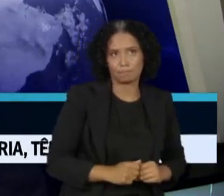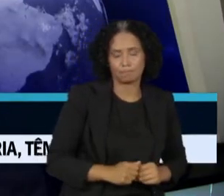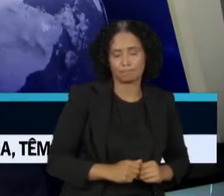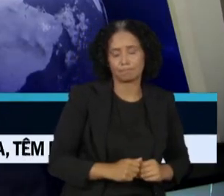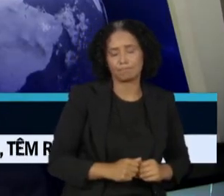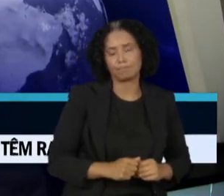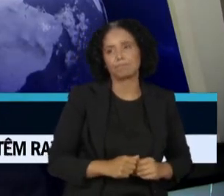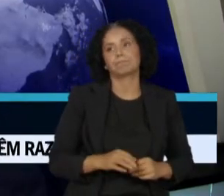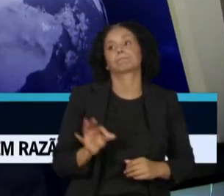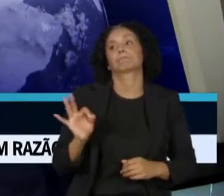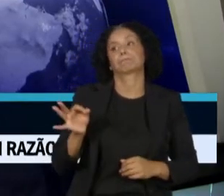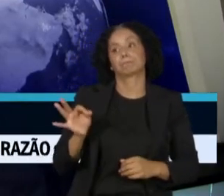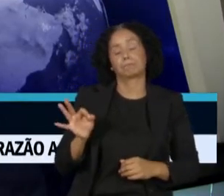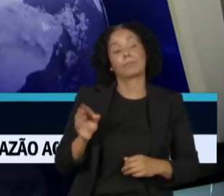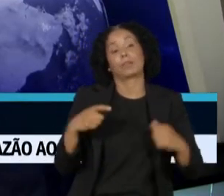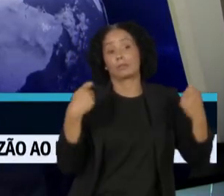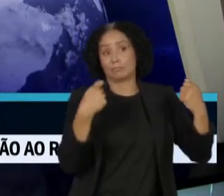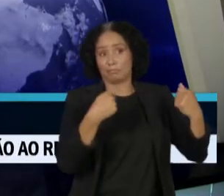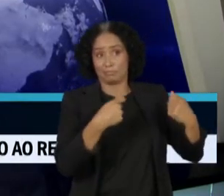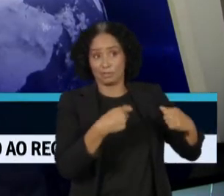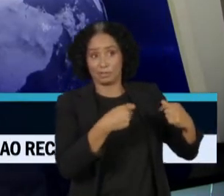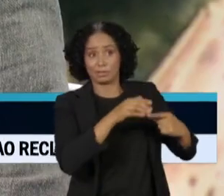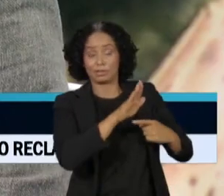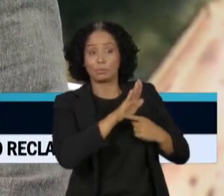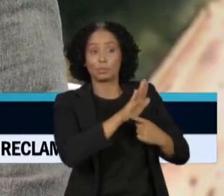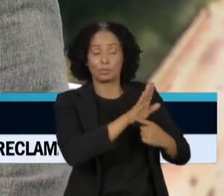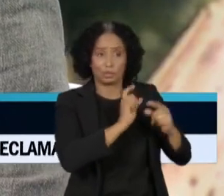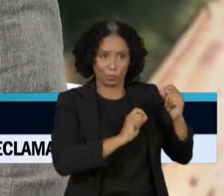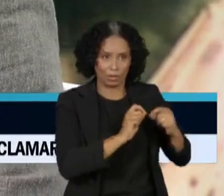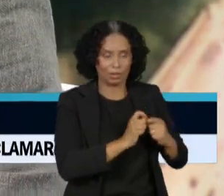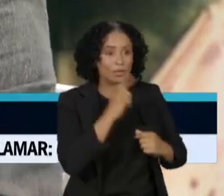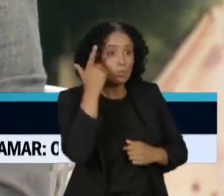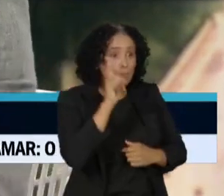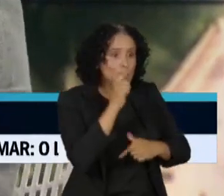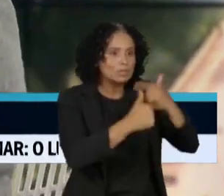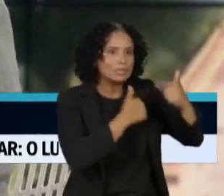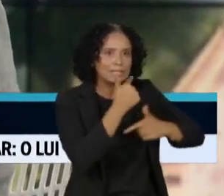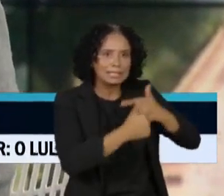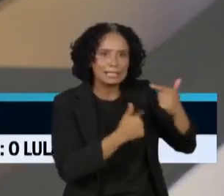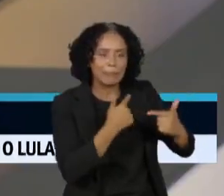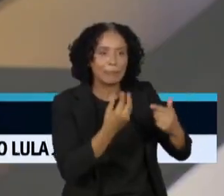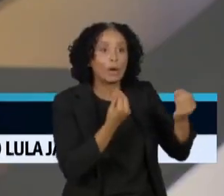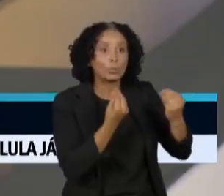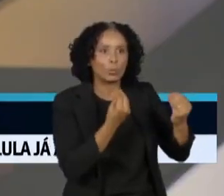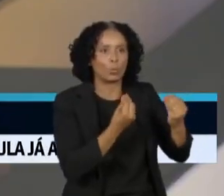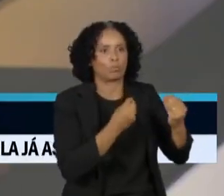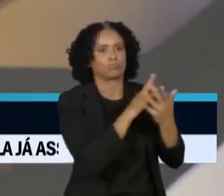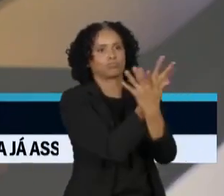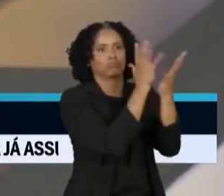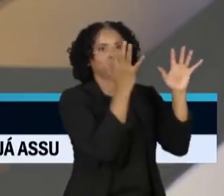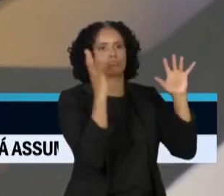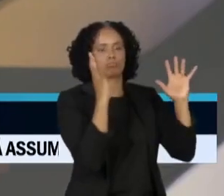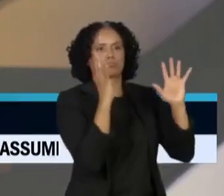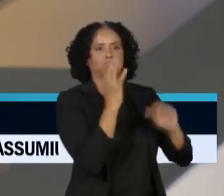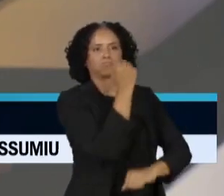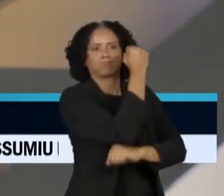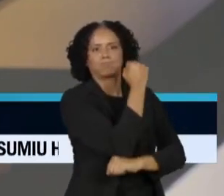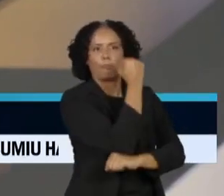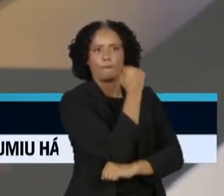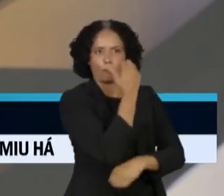mostrar que é possível gerar emprego e renda mantendo a floresta de pé. Ela vale mais em pé. Ela vale